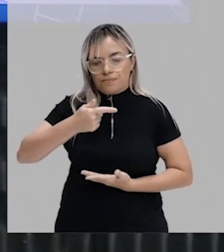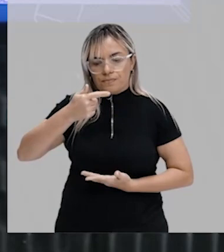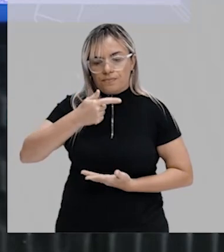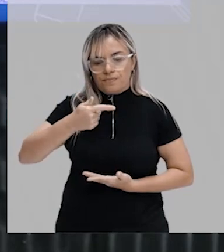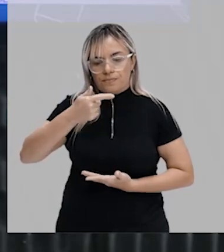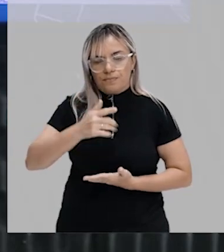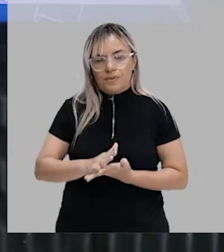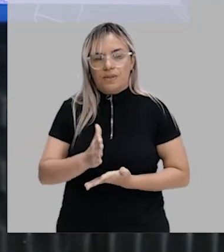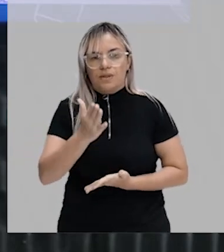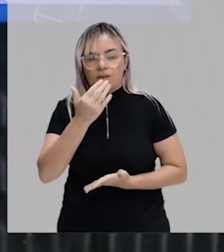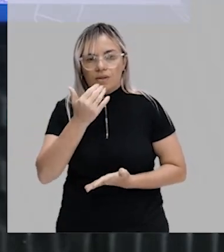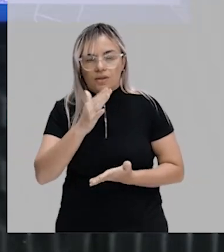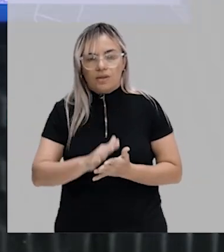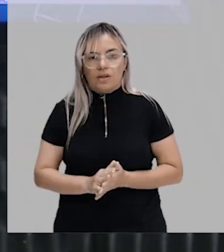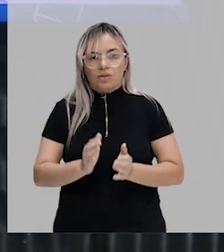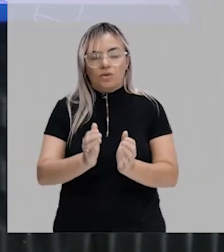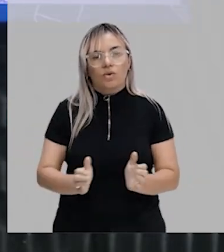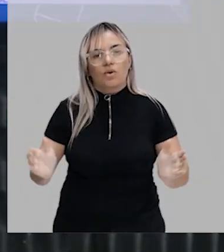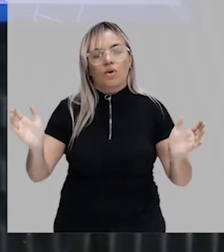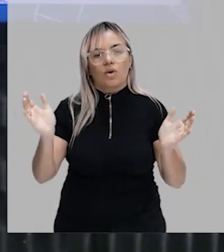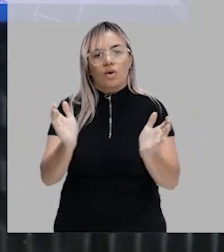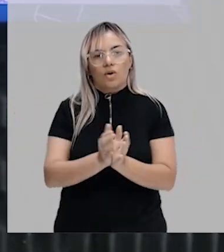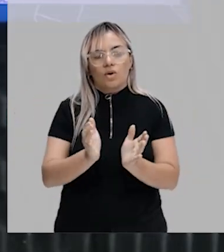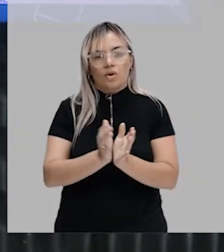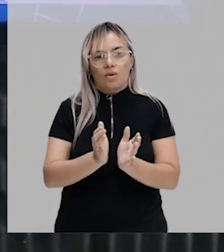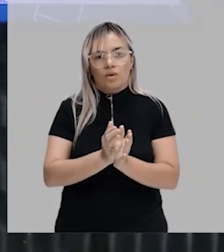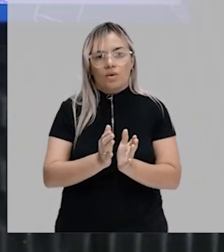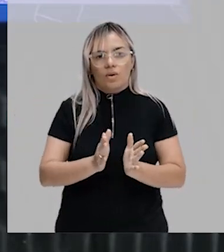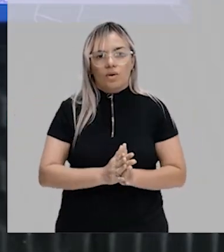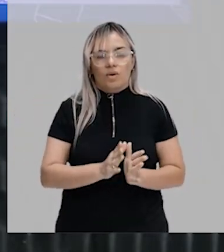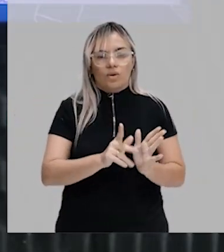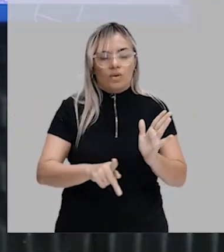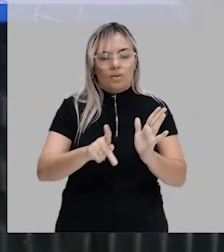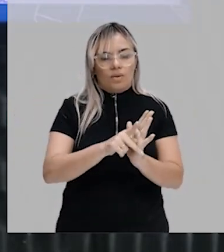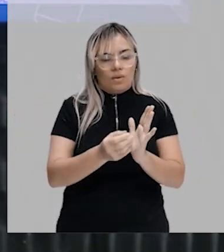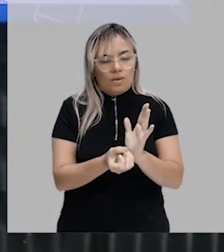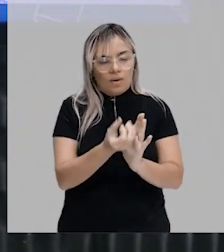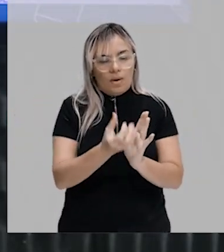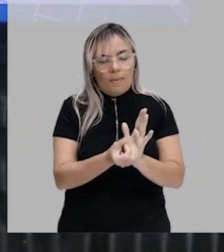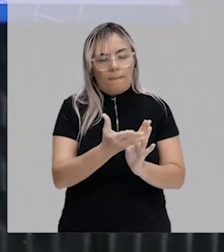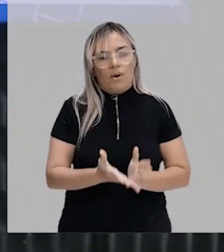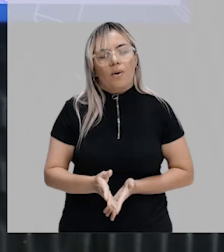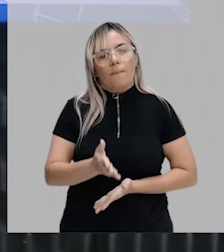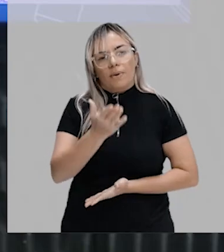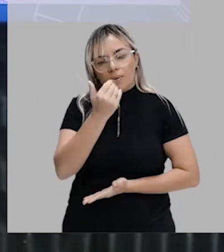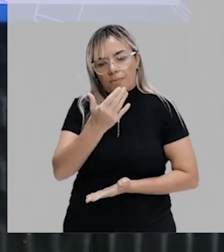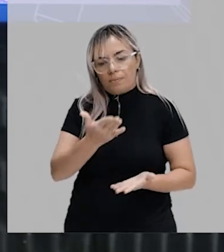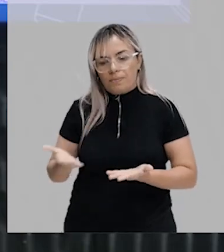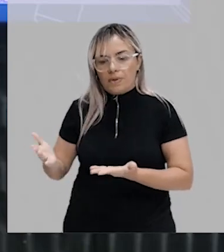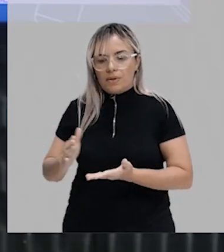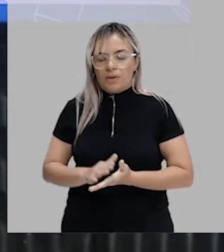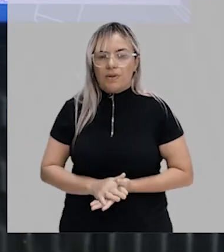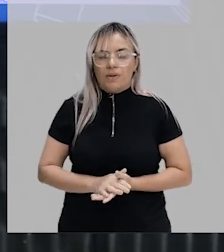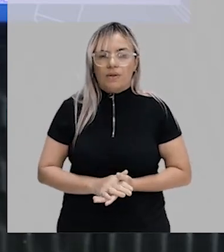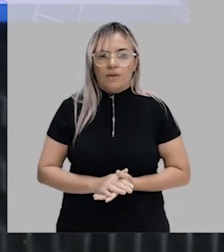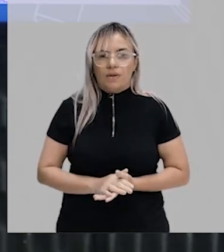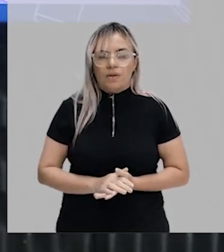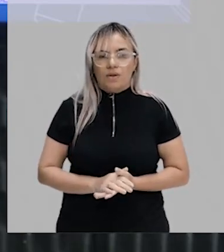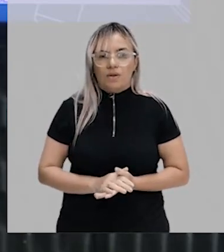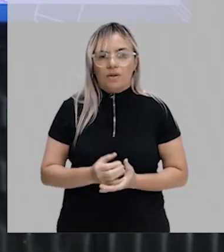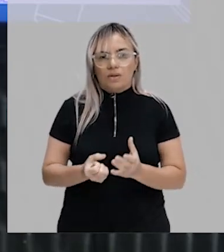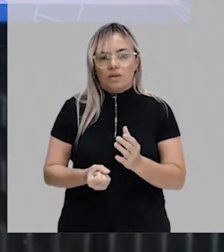autótrofo. Então, observe que essa fotossíntese ocorreu a produção de quê? De oxigênio. Esse